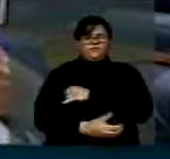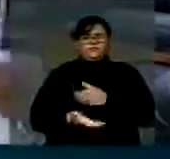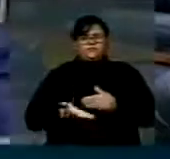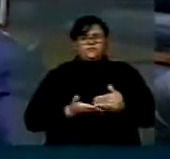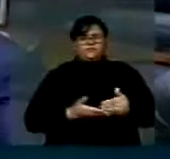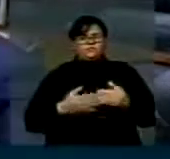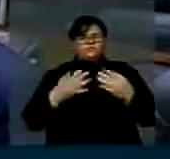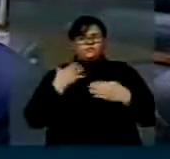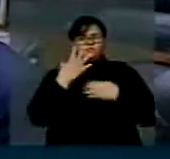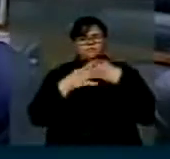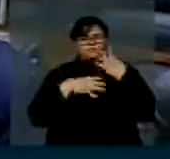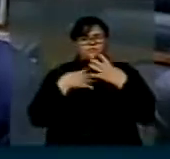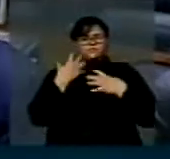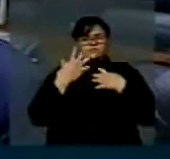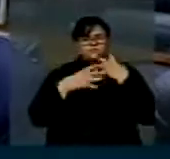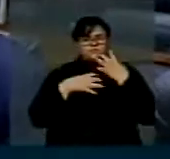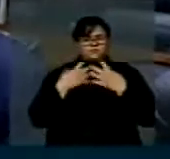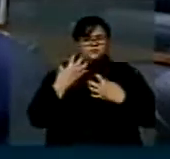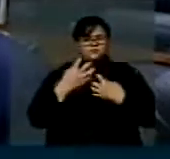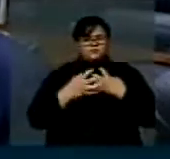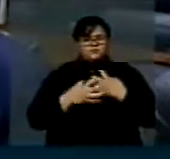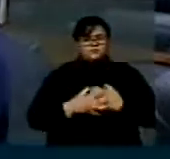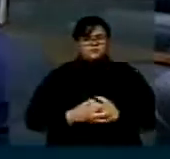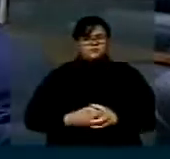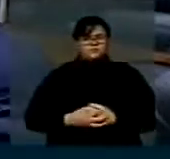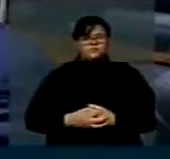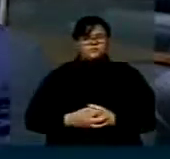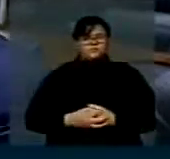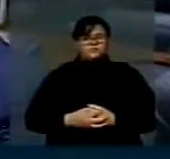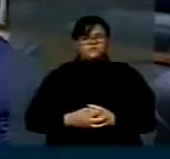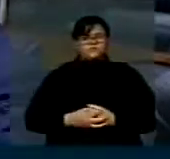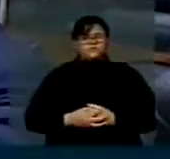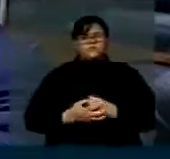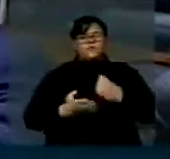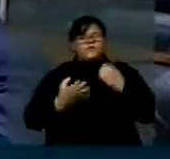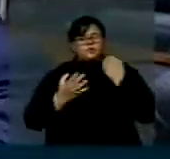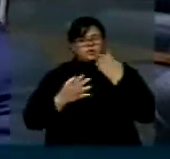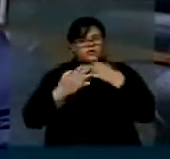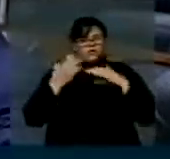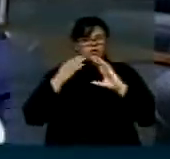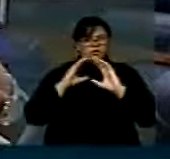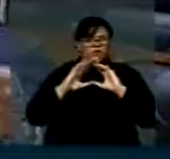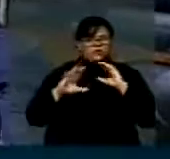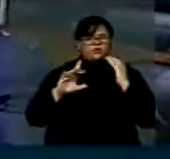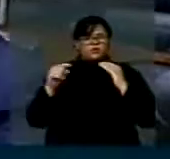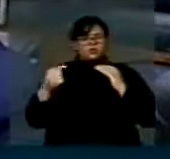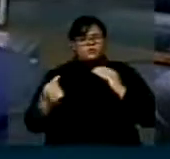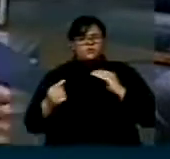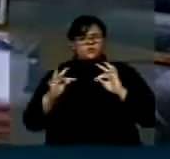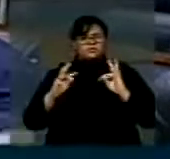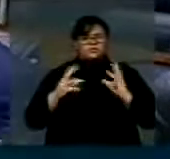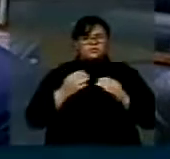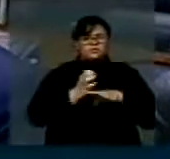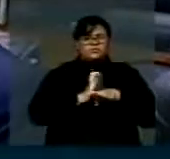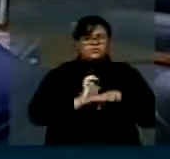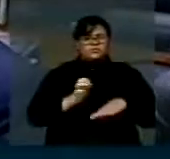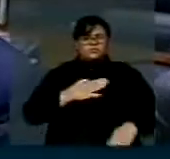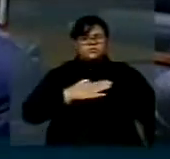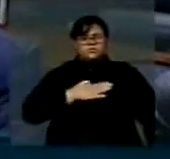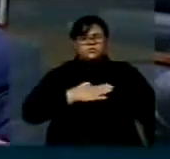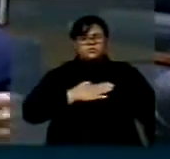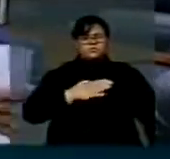Depois passou para o Estado todo, para os outros